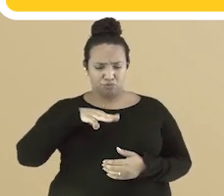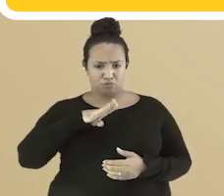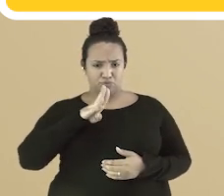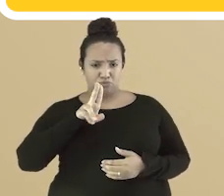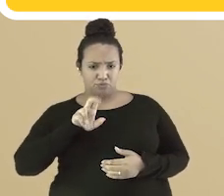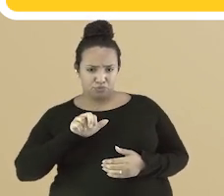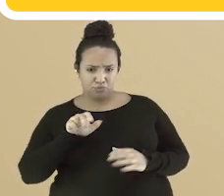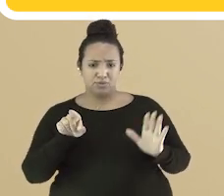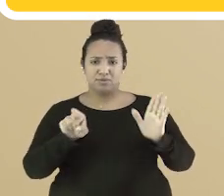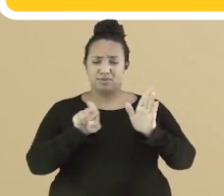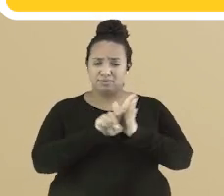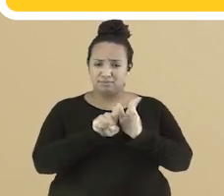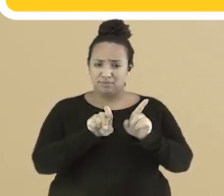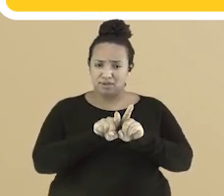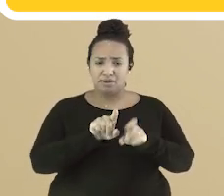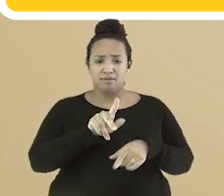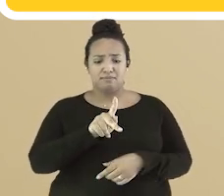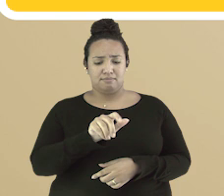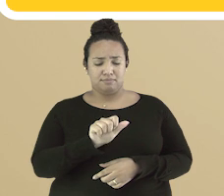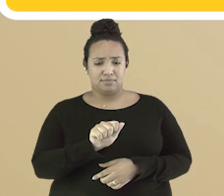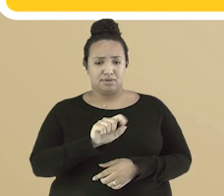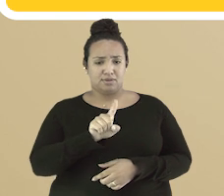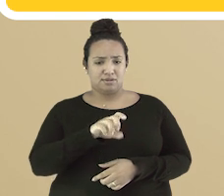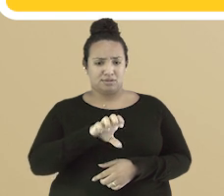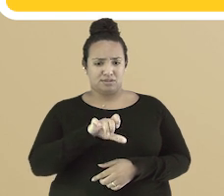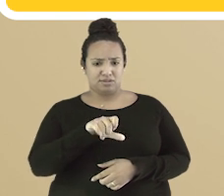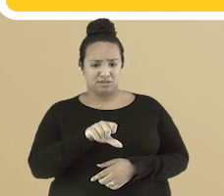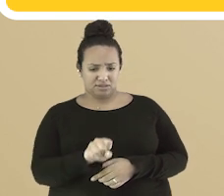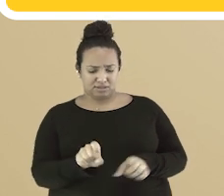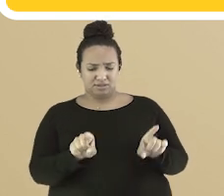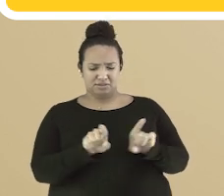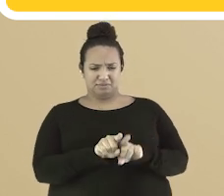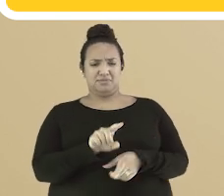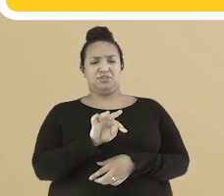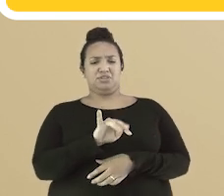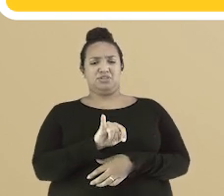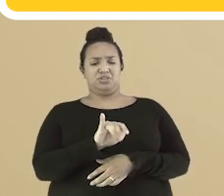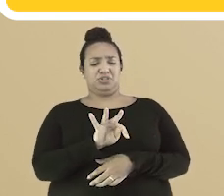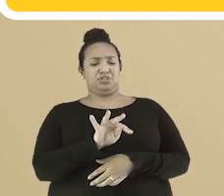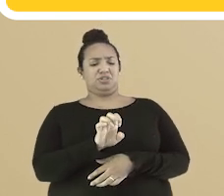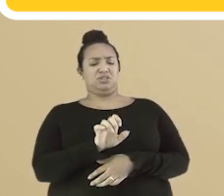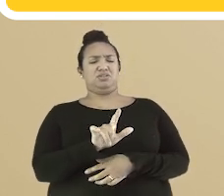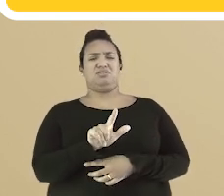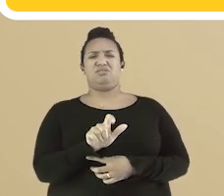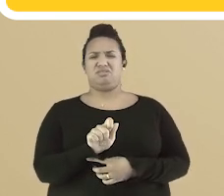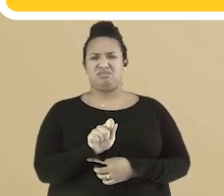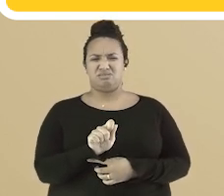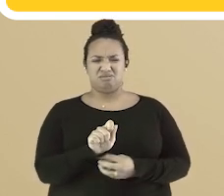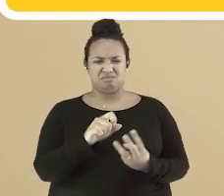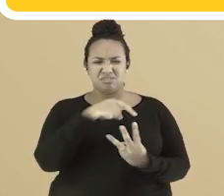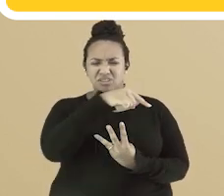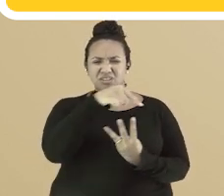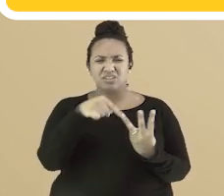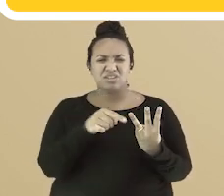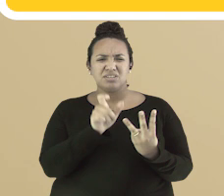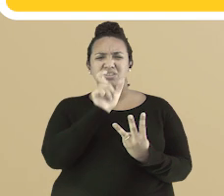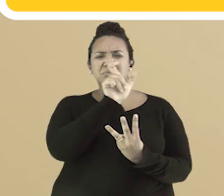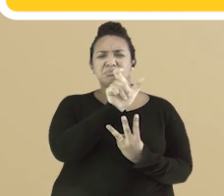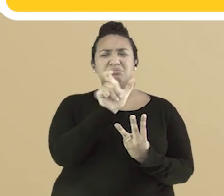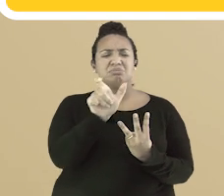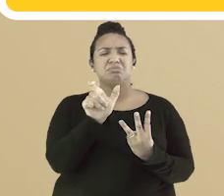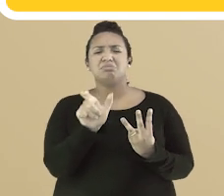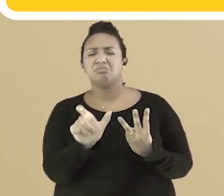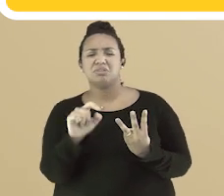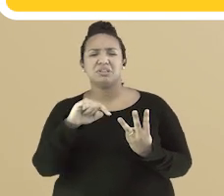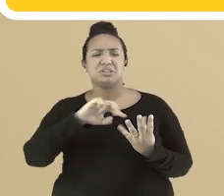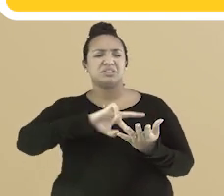pazes e responde aqui na titela. O que significam as expressões mucumbu,